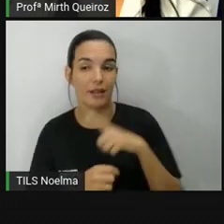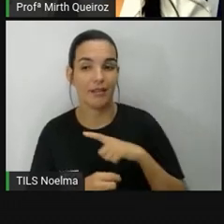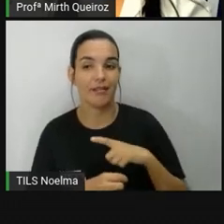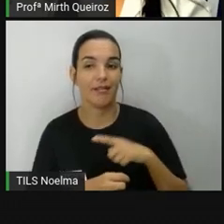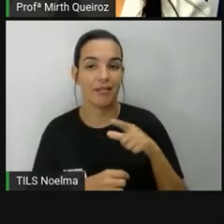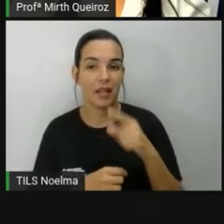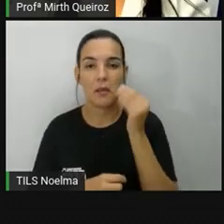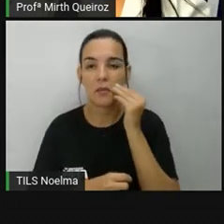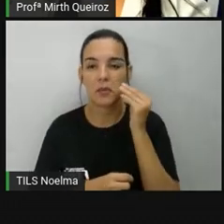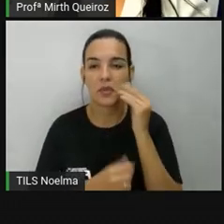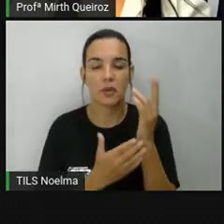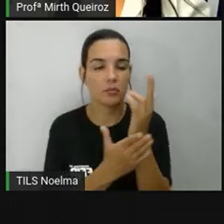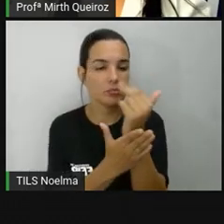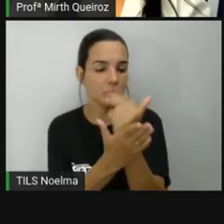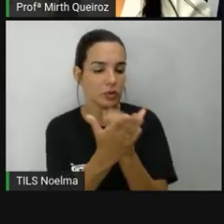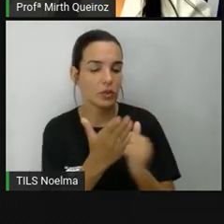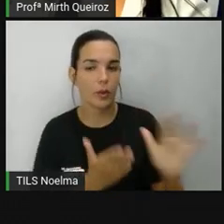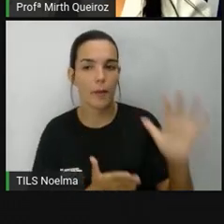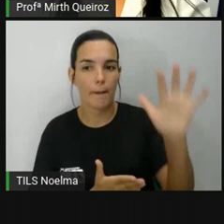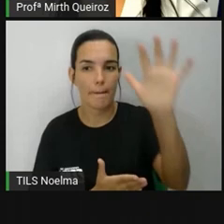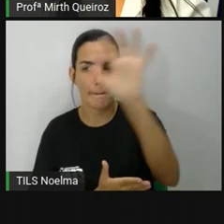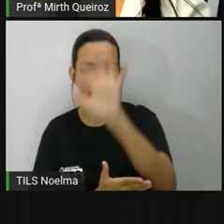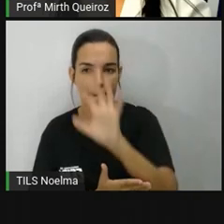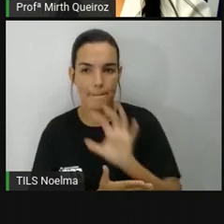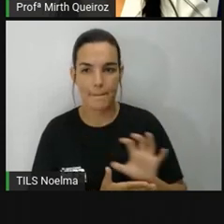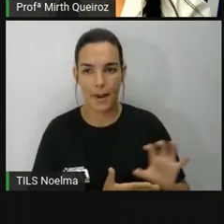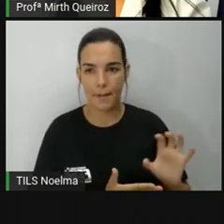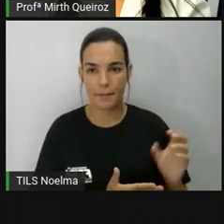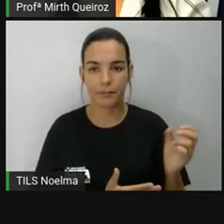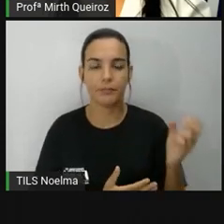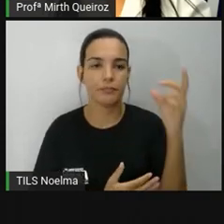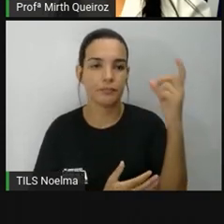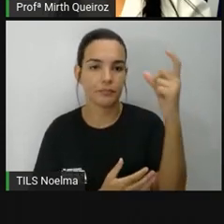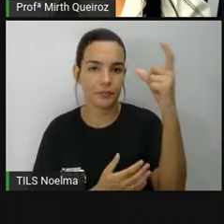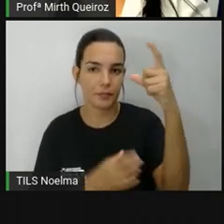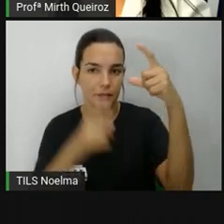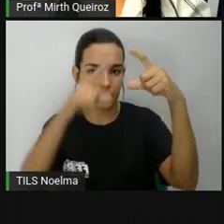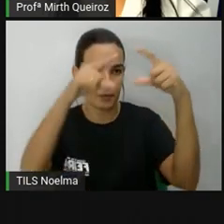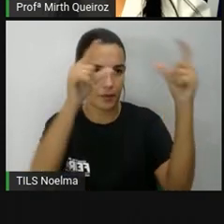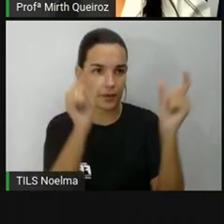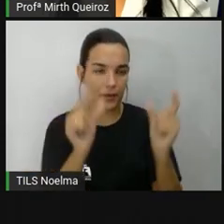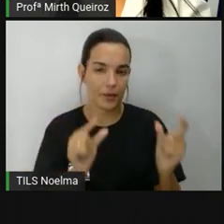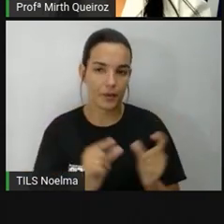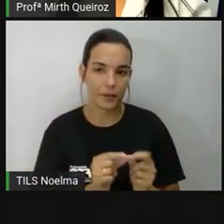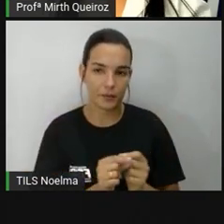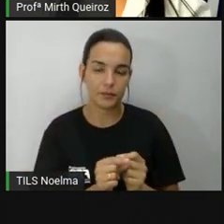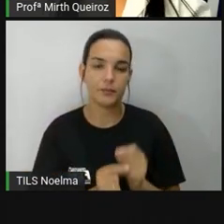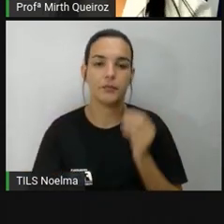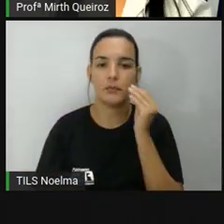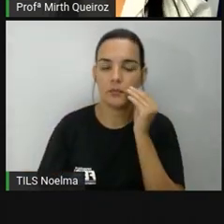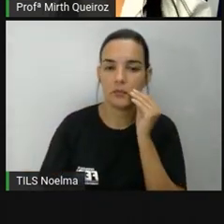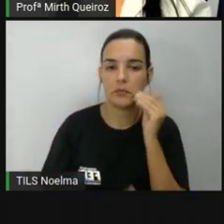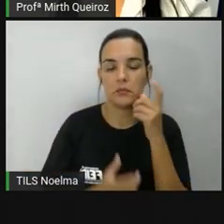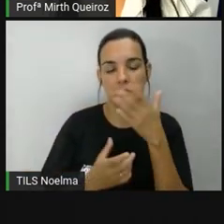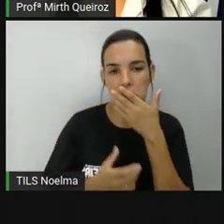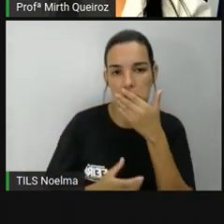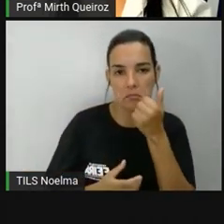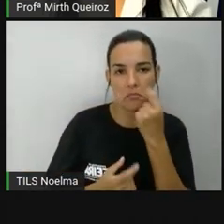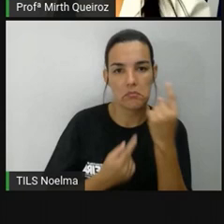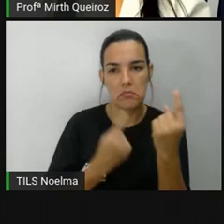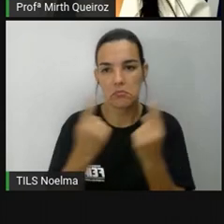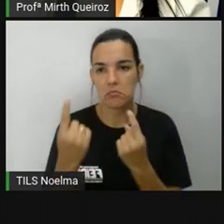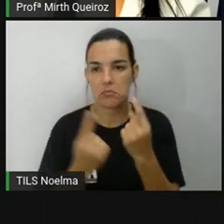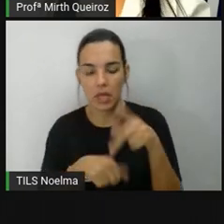aí nos mapas, presentes nos mapas, para a gente poder conseguir localizar melhor aí onde está cada